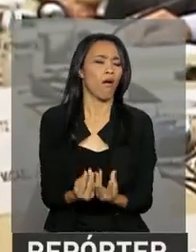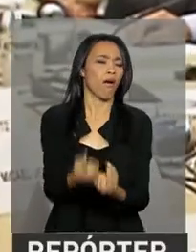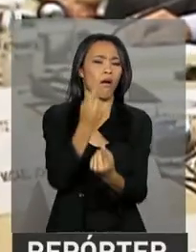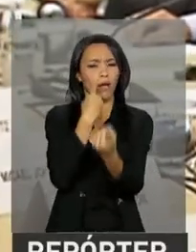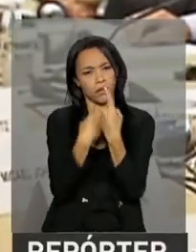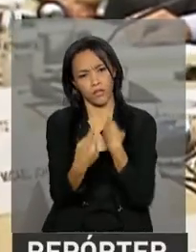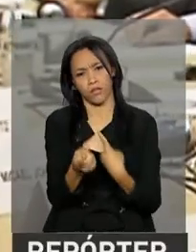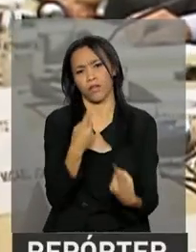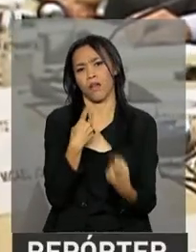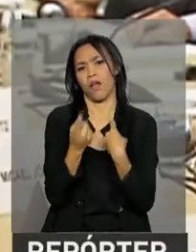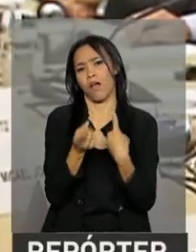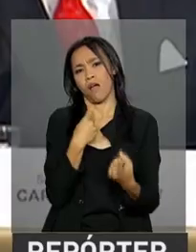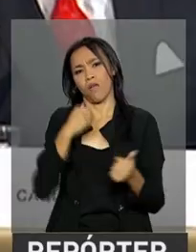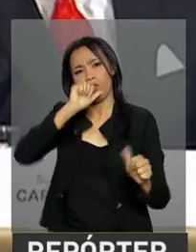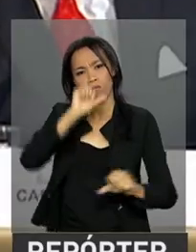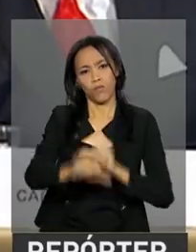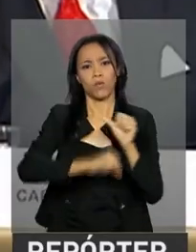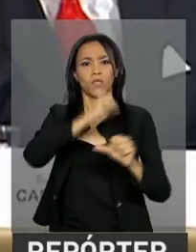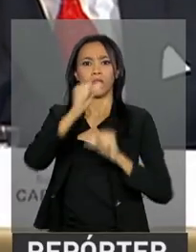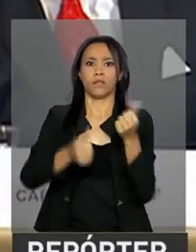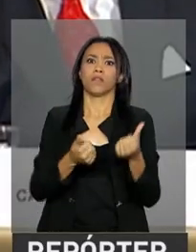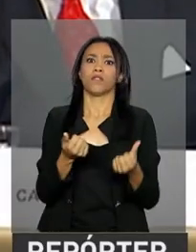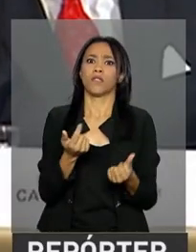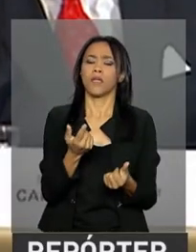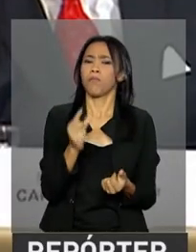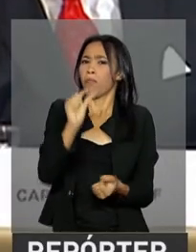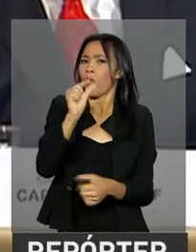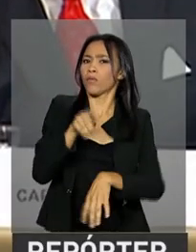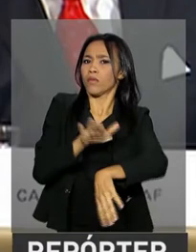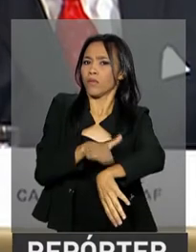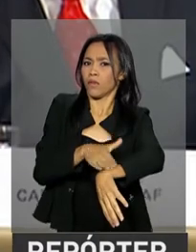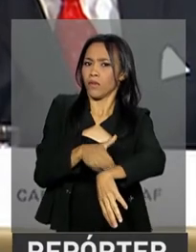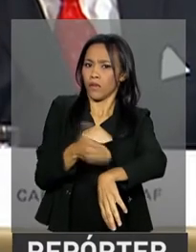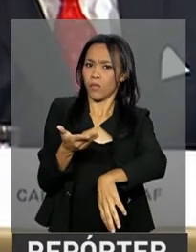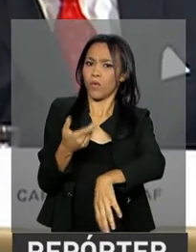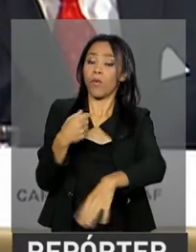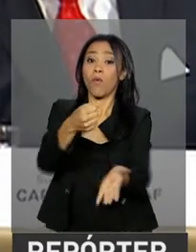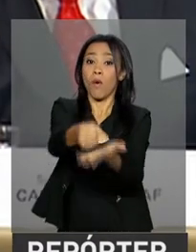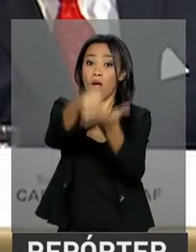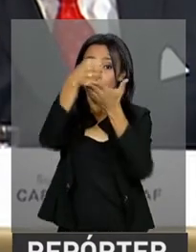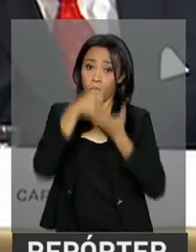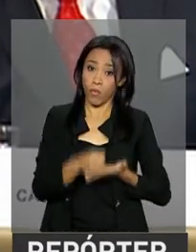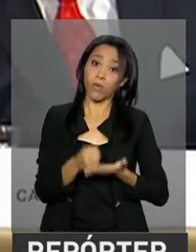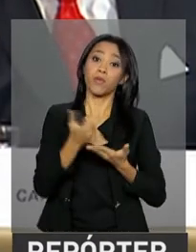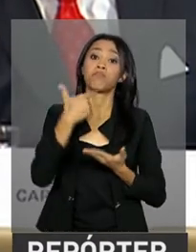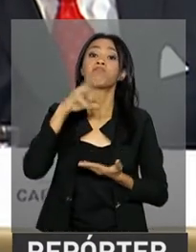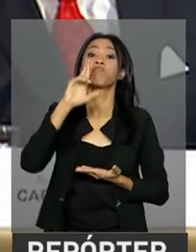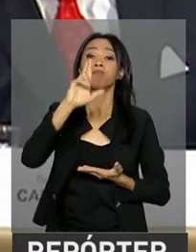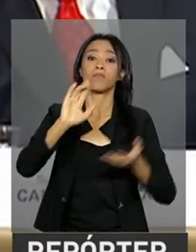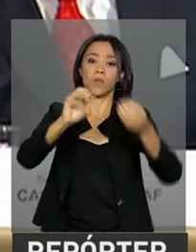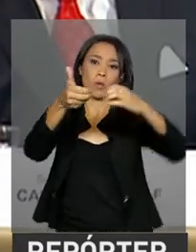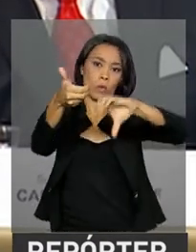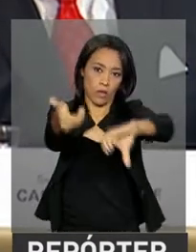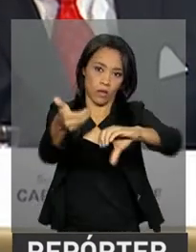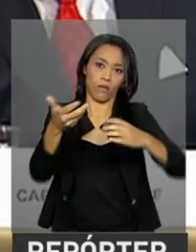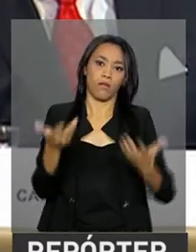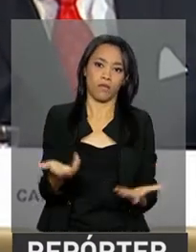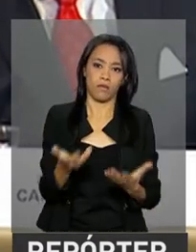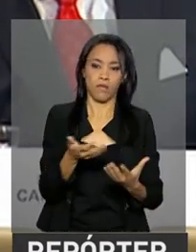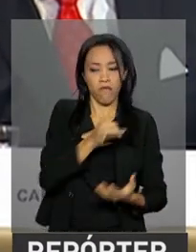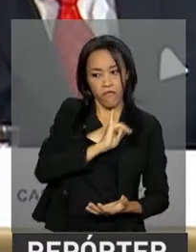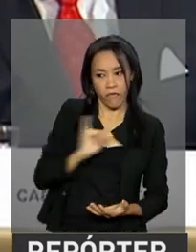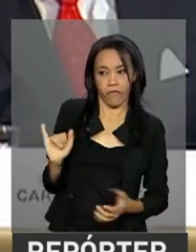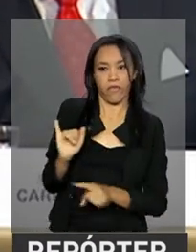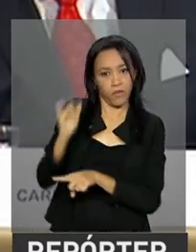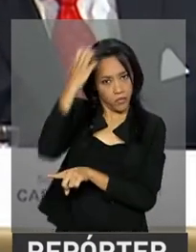reformas ambiciosas. Em pouco tempo, com imprescindível apoio do Congresso Nacional, Majestade, nós